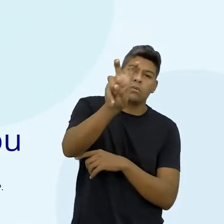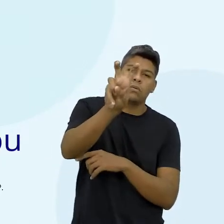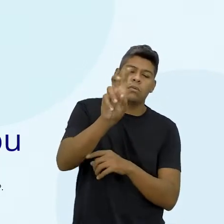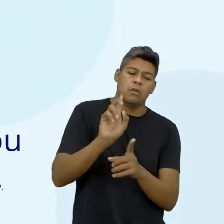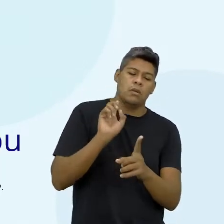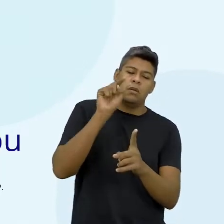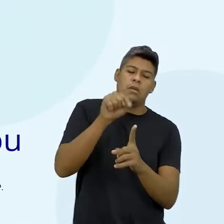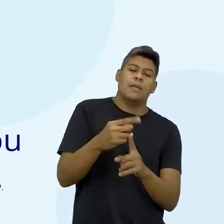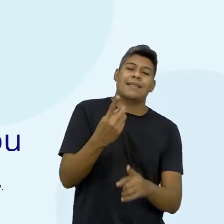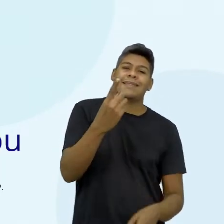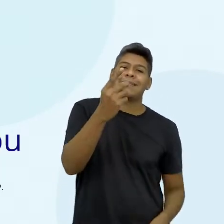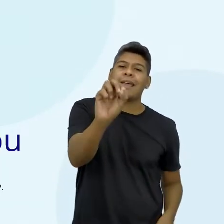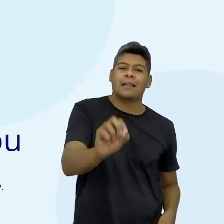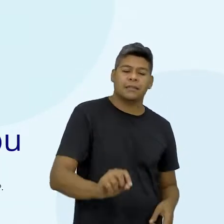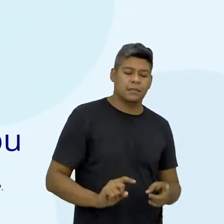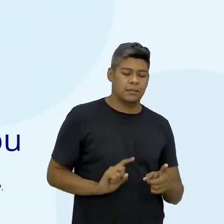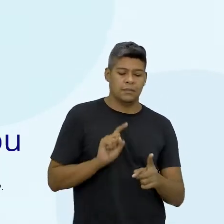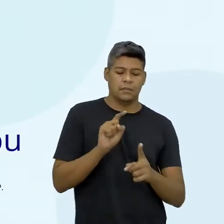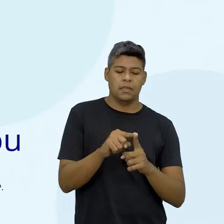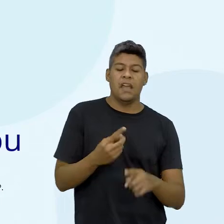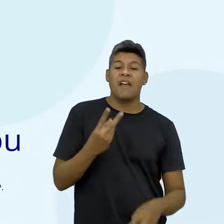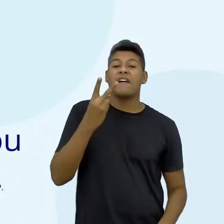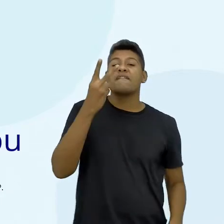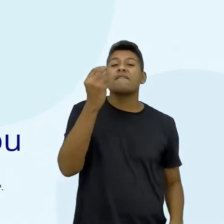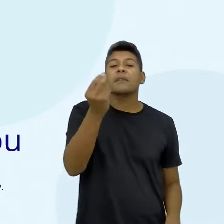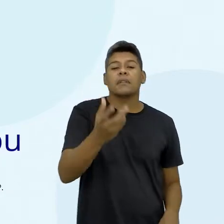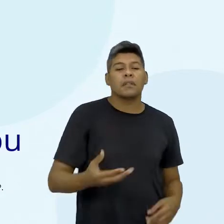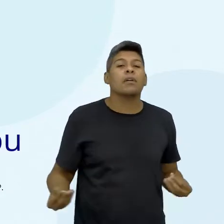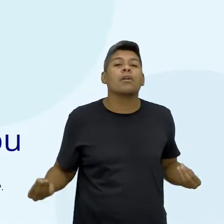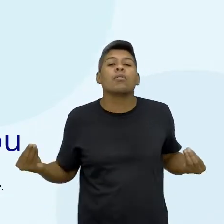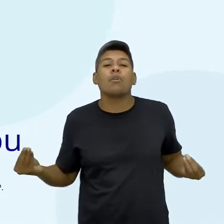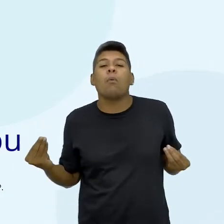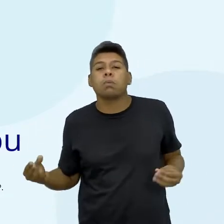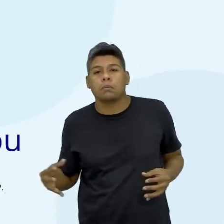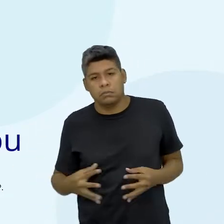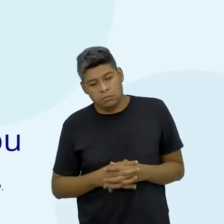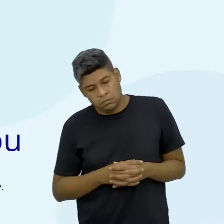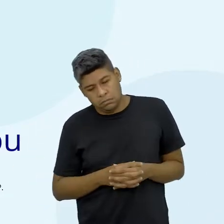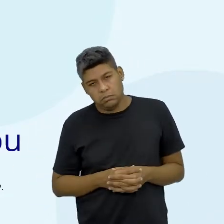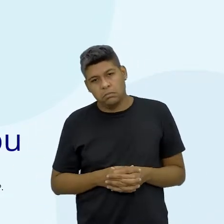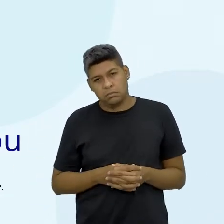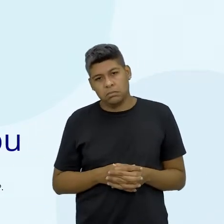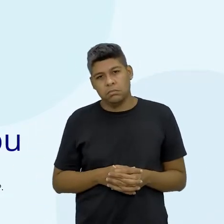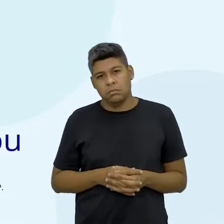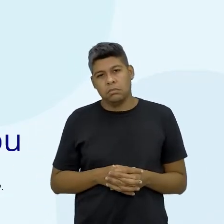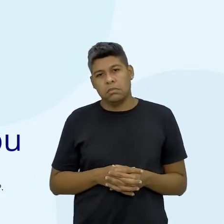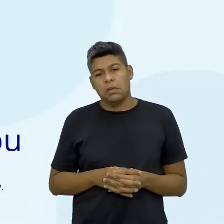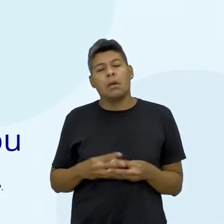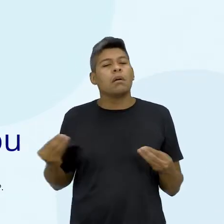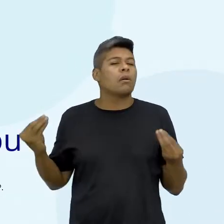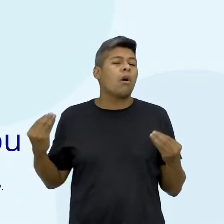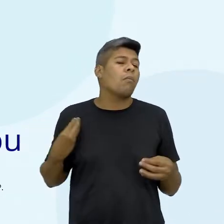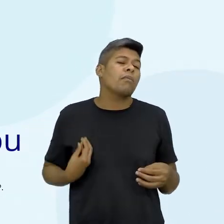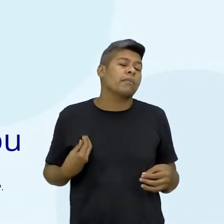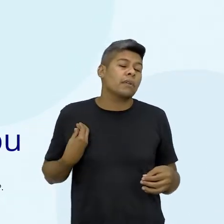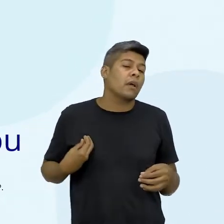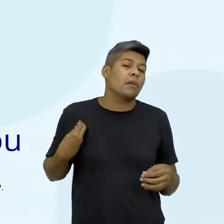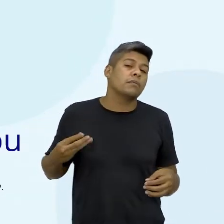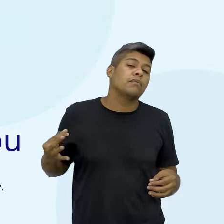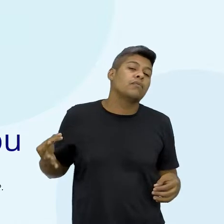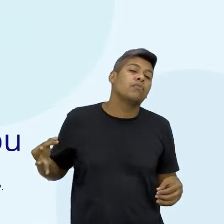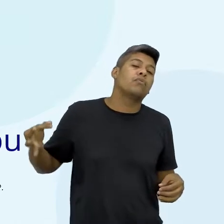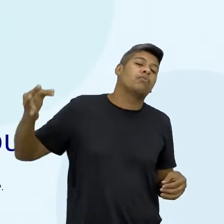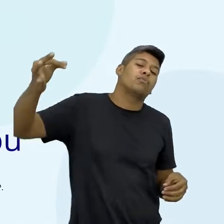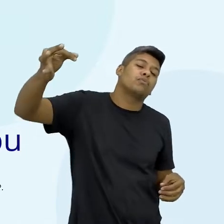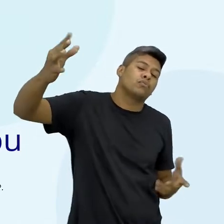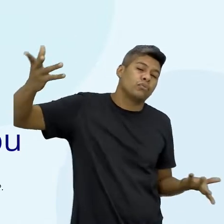20 anos. Como a gente se projeta aqui, daqui 5 anos, 10 anos, 15, 20.